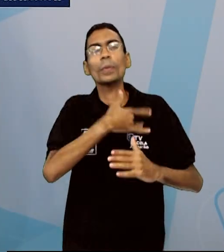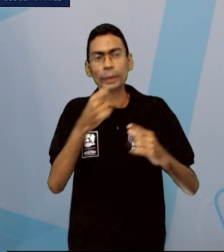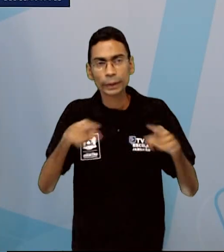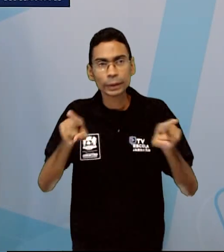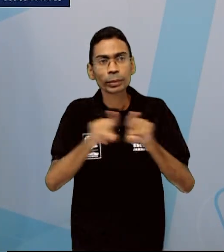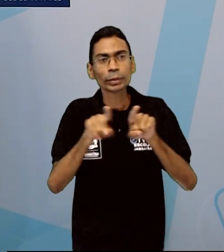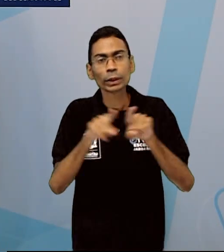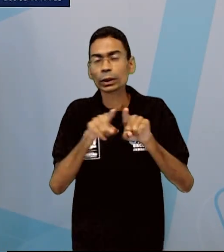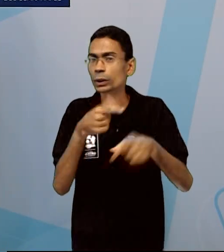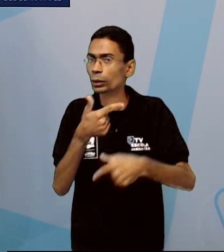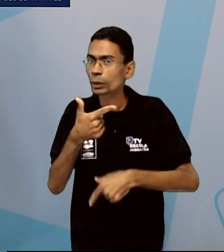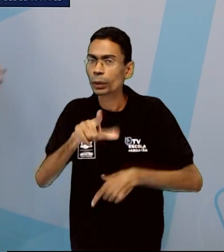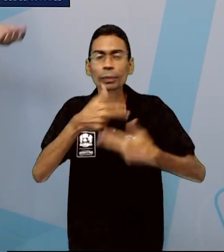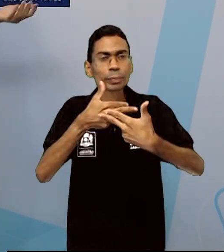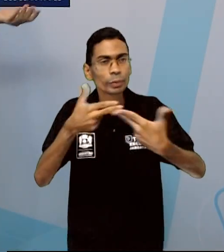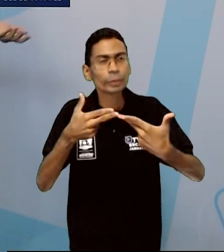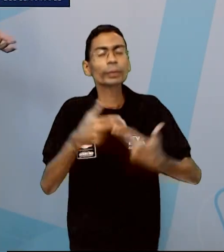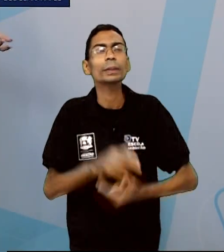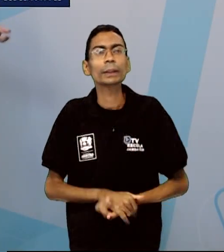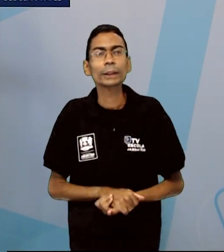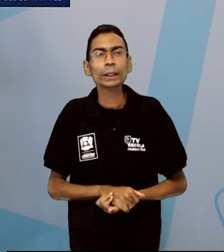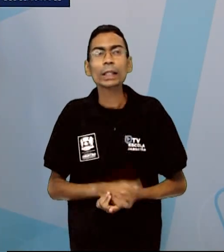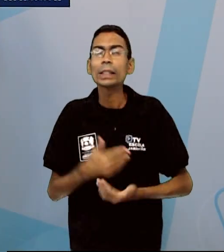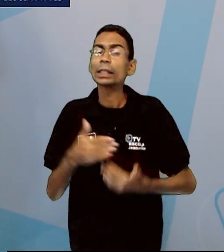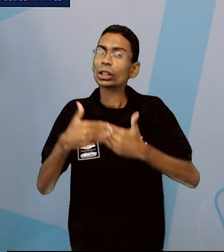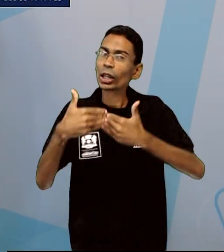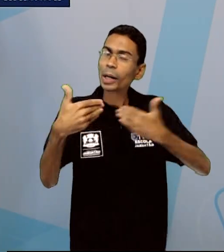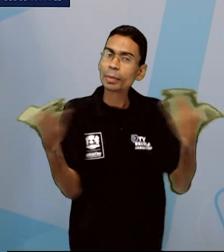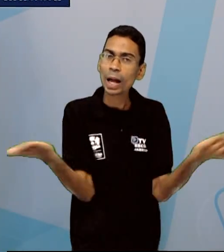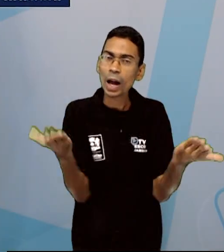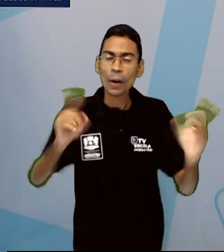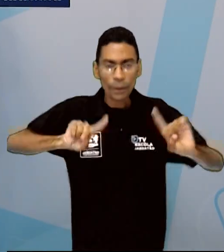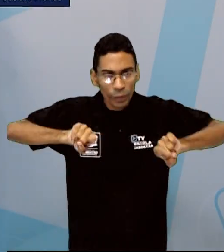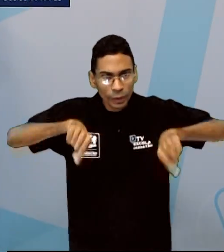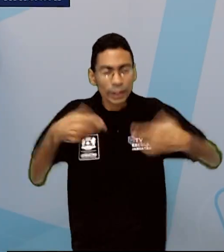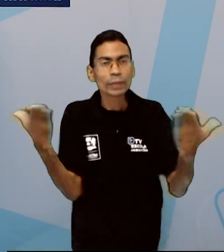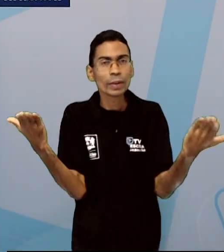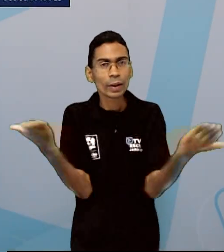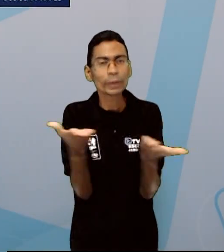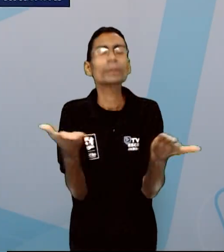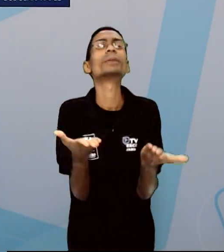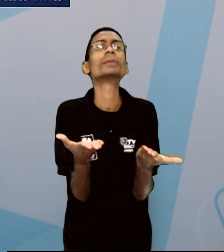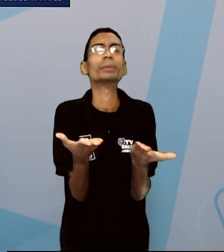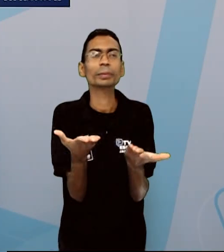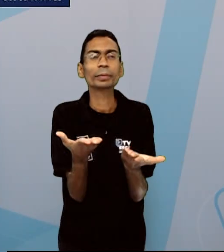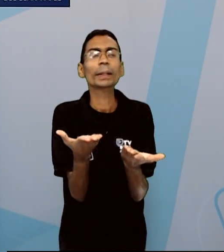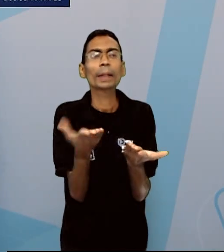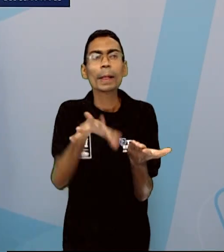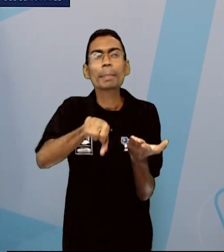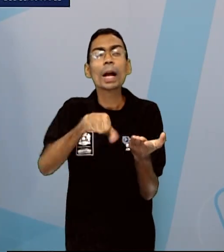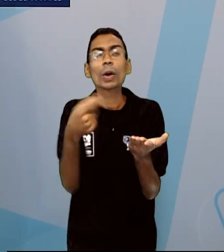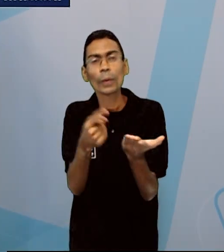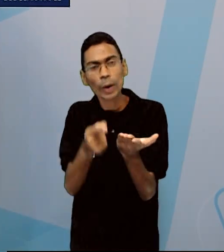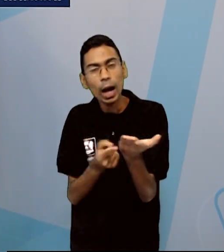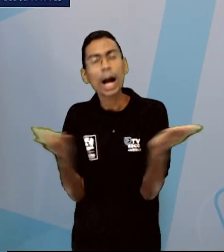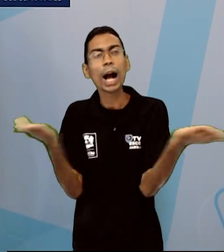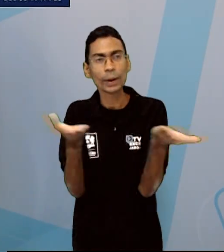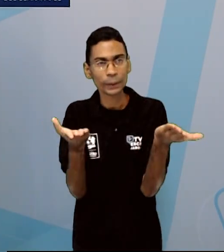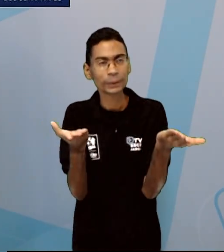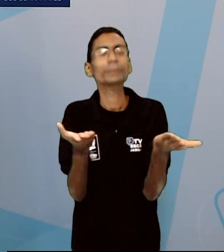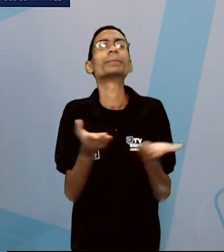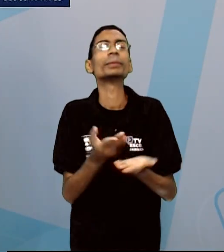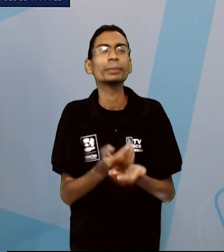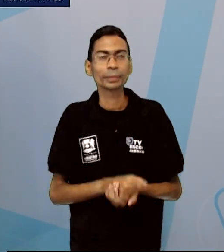entre outros. Chegamos à hora do nosso desafio. Pega o teu caderno para